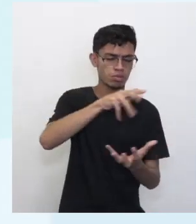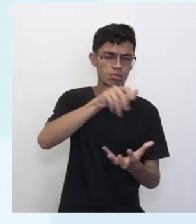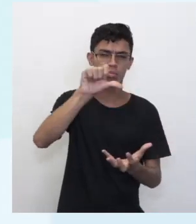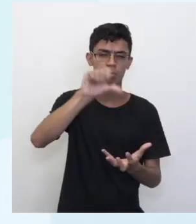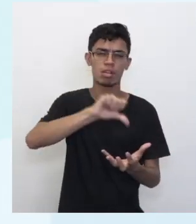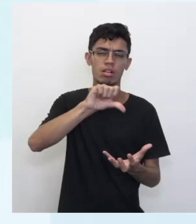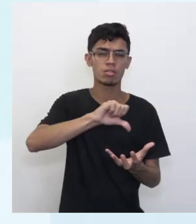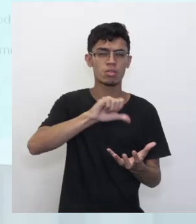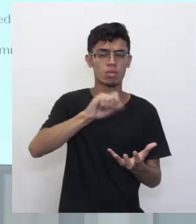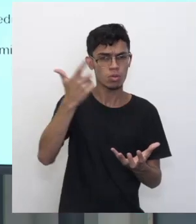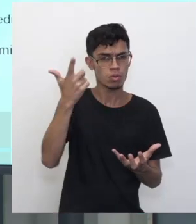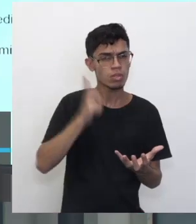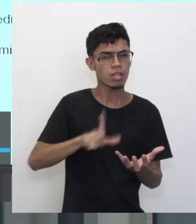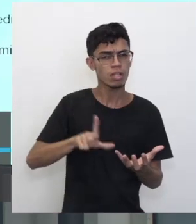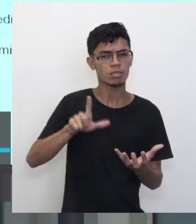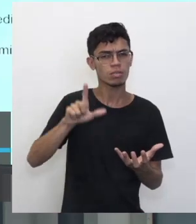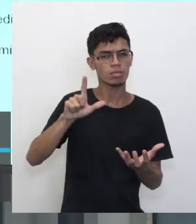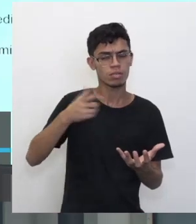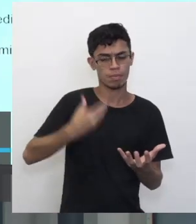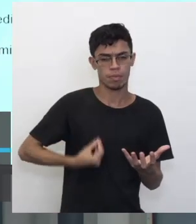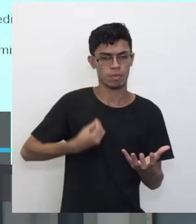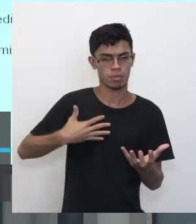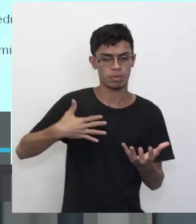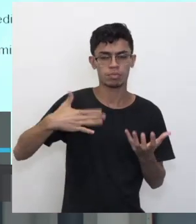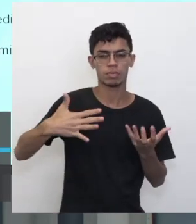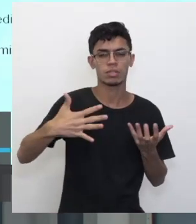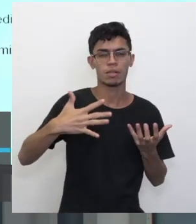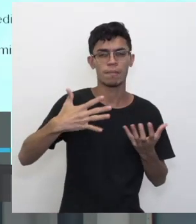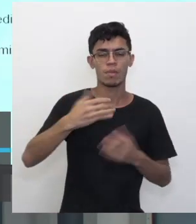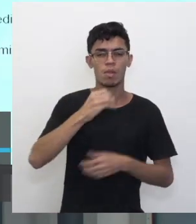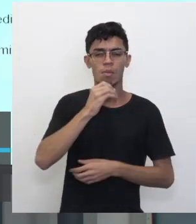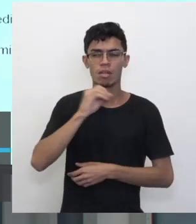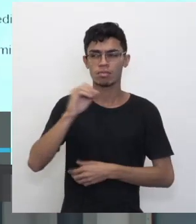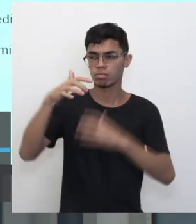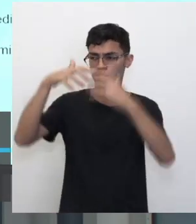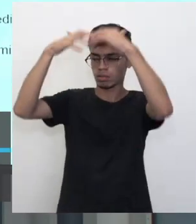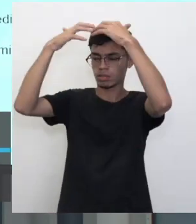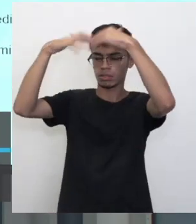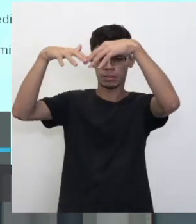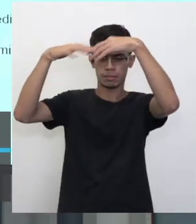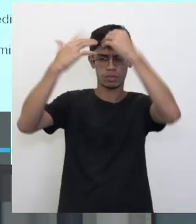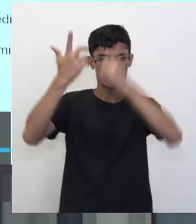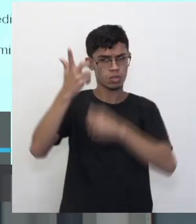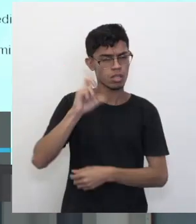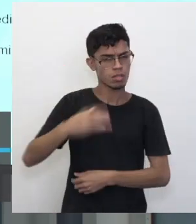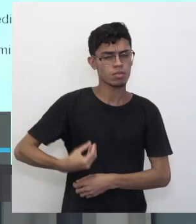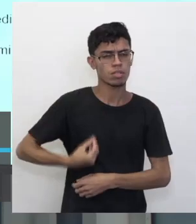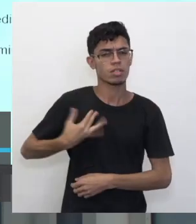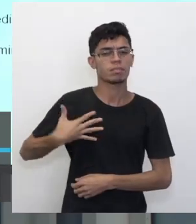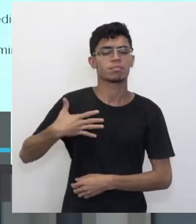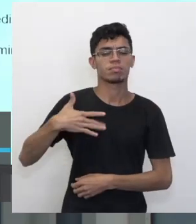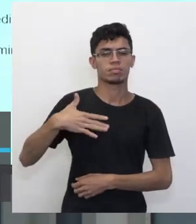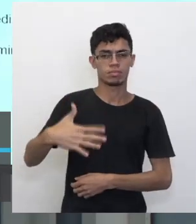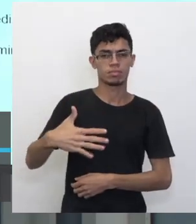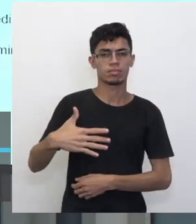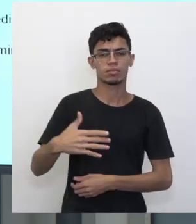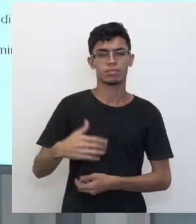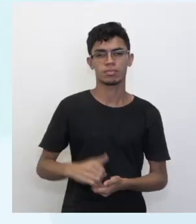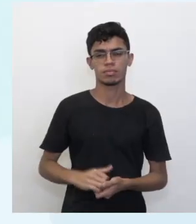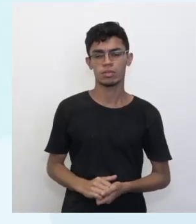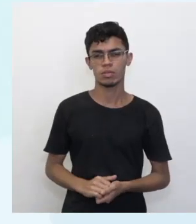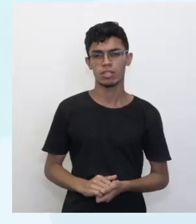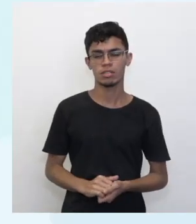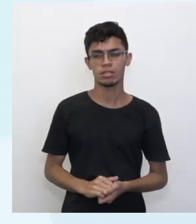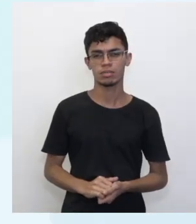Ou seja, mesmo depois que você envelhece e racionaliza, dá para fazer o quê? Dá para continuar vivendo. É só não